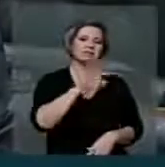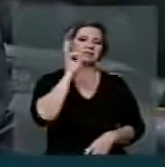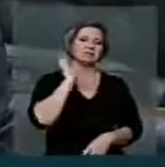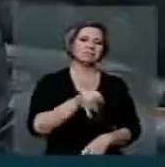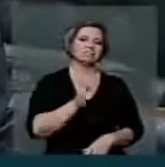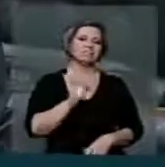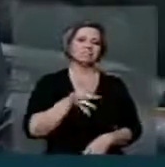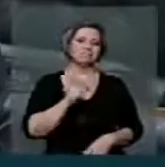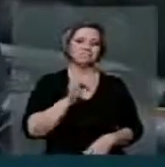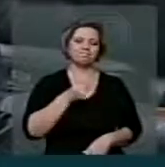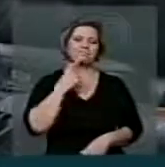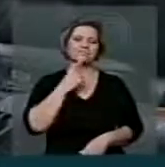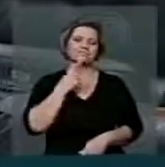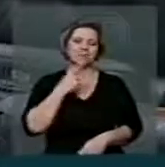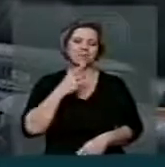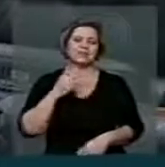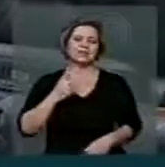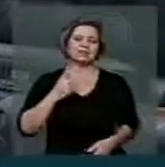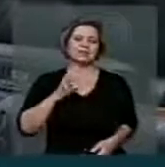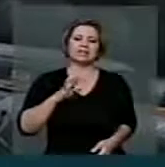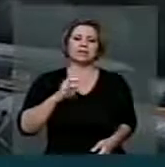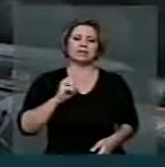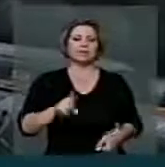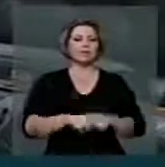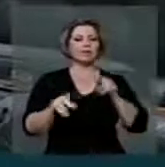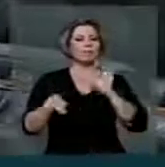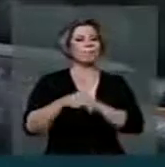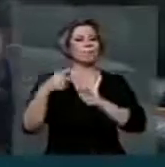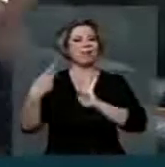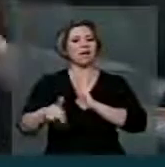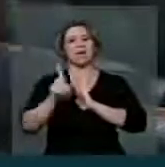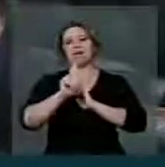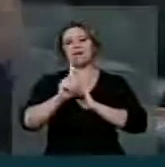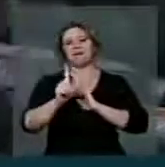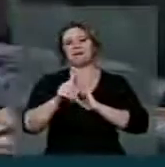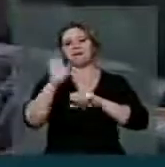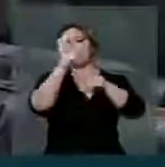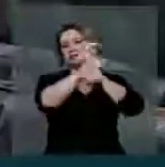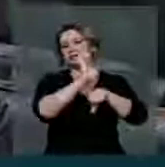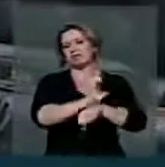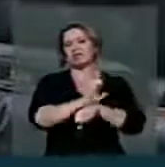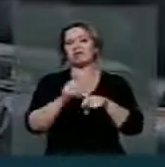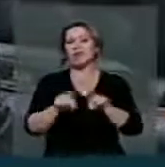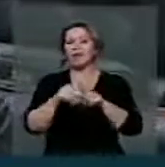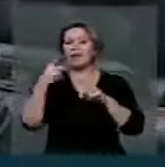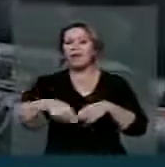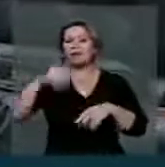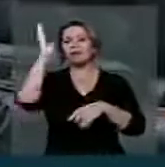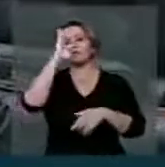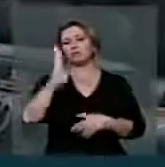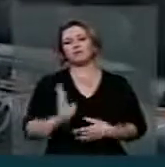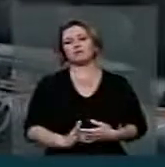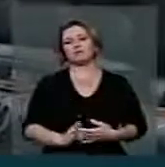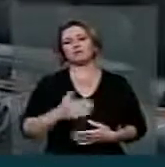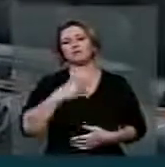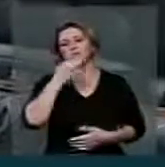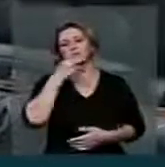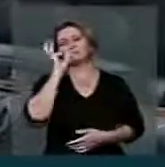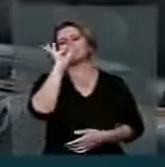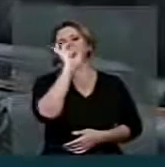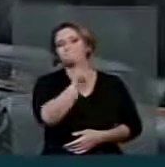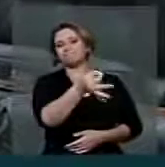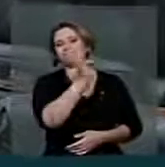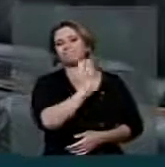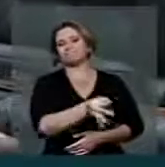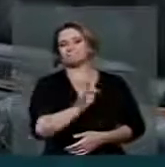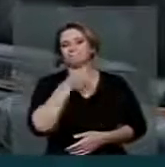razão, quando diz que o petróleo não é desse estado, é do país, é da União. Sem dúvida nenhuma, V. Exª tem